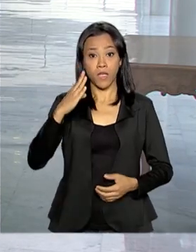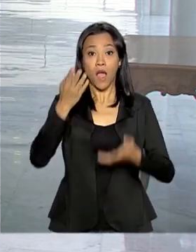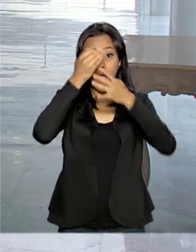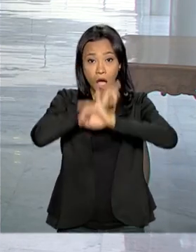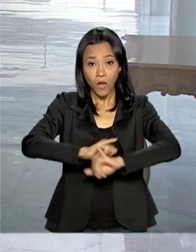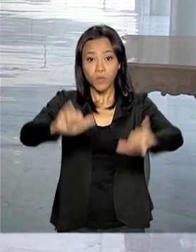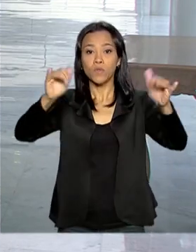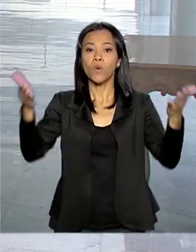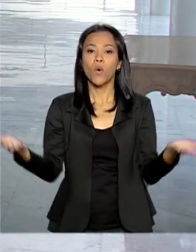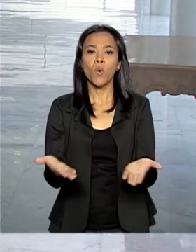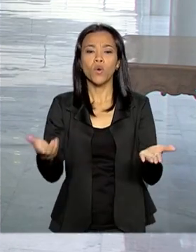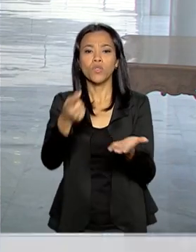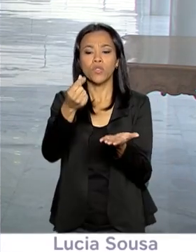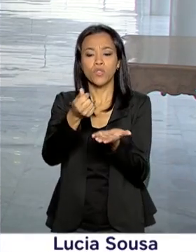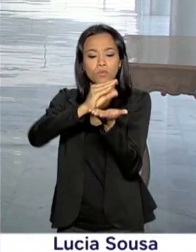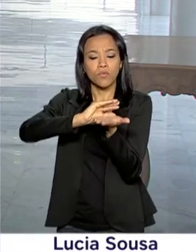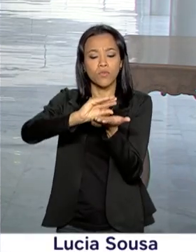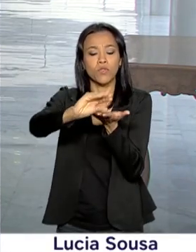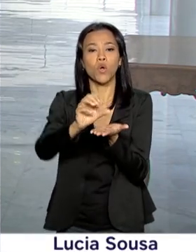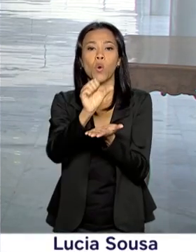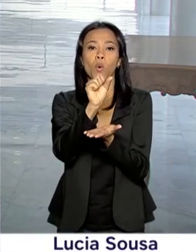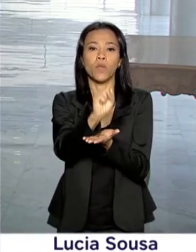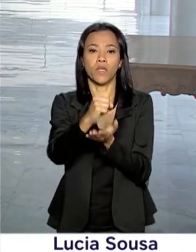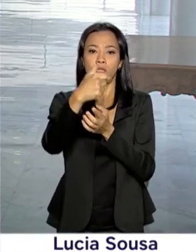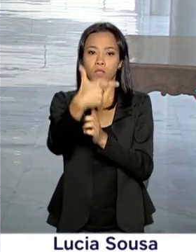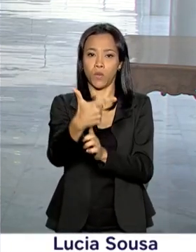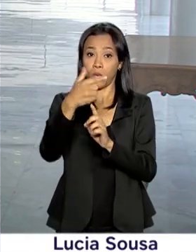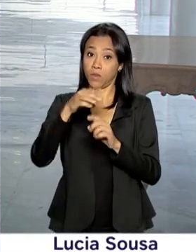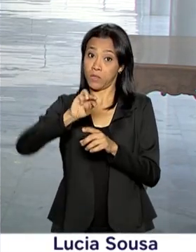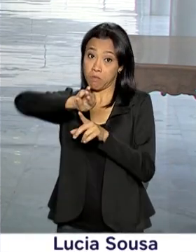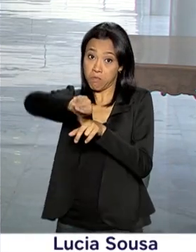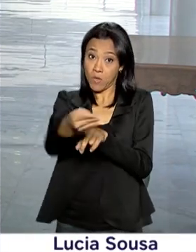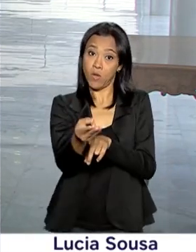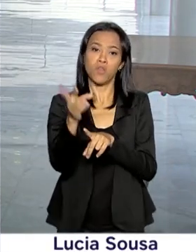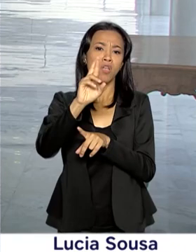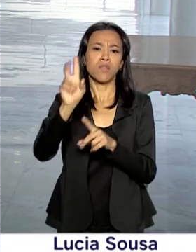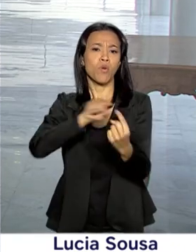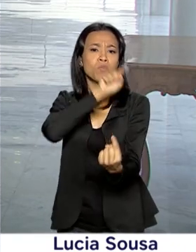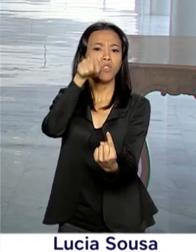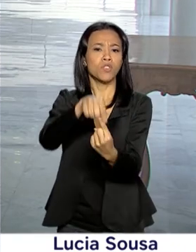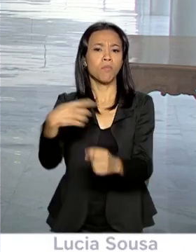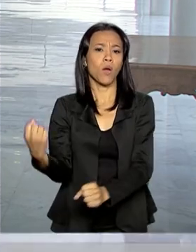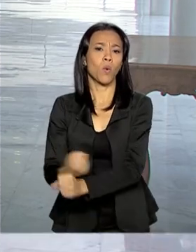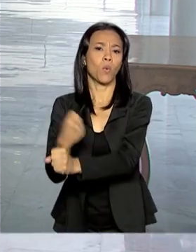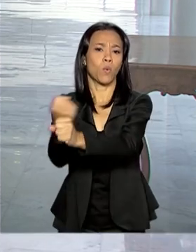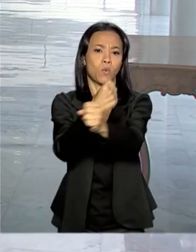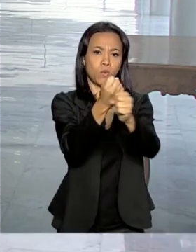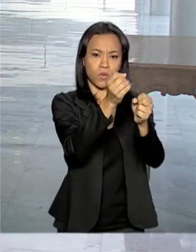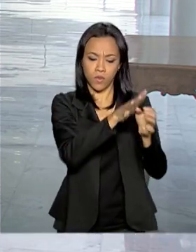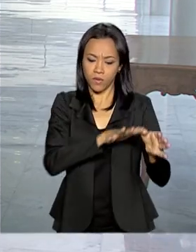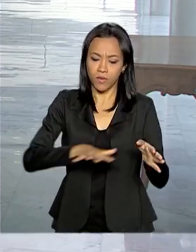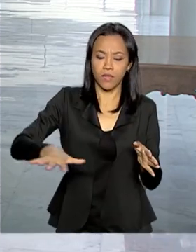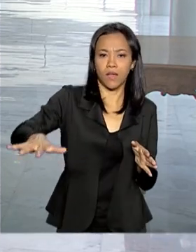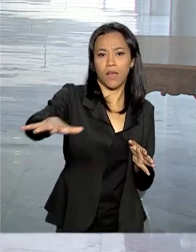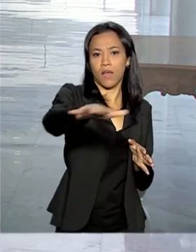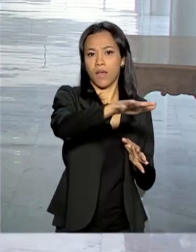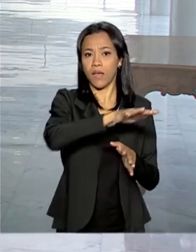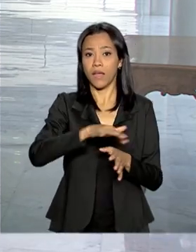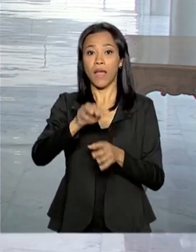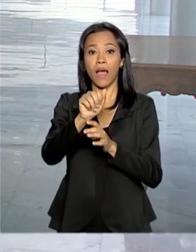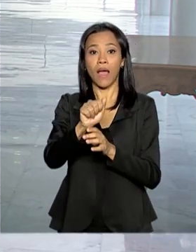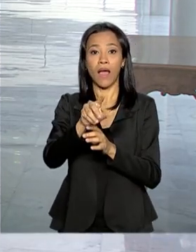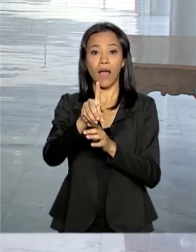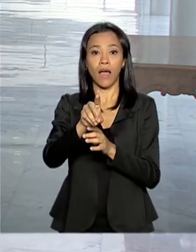a liberação de 82 milhões de reais para as obras da adutora do Agreste, que integra o projeto de